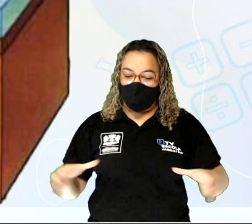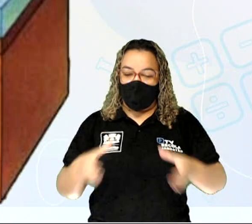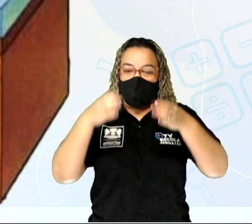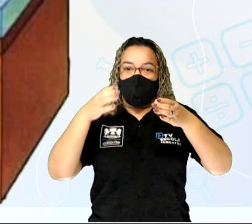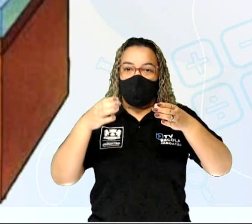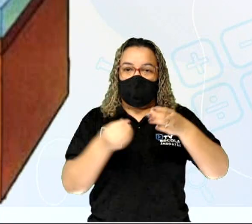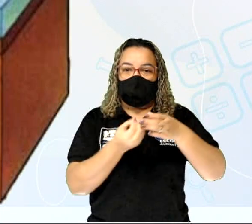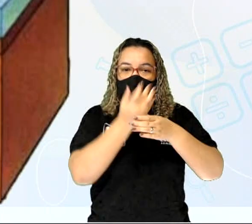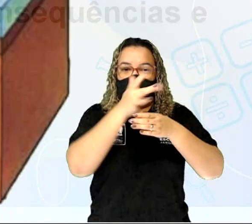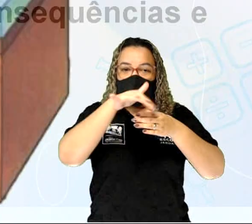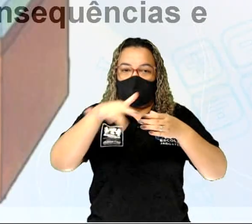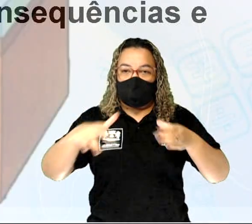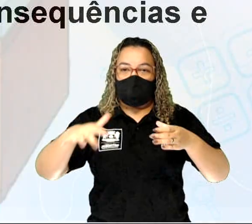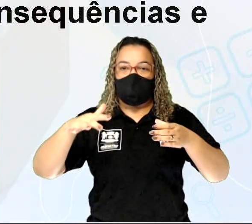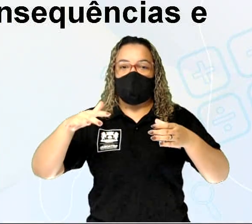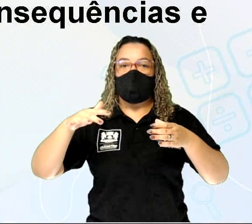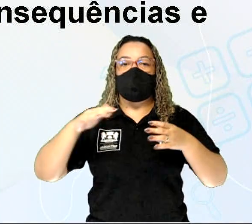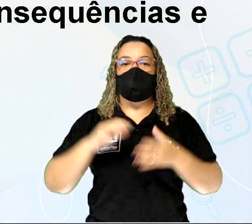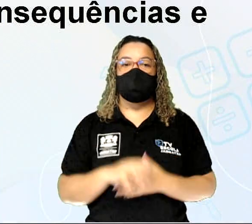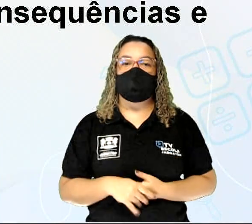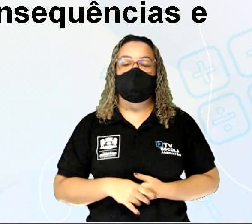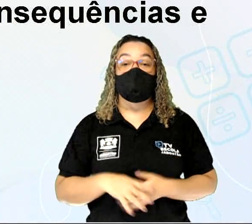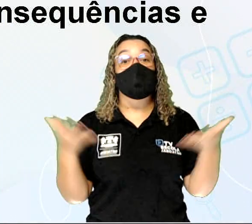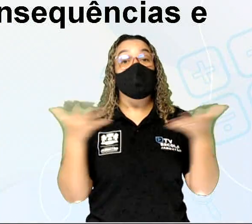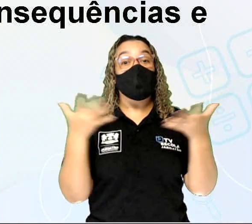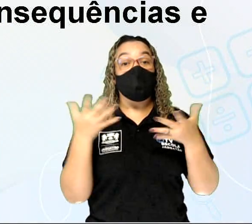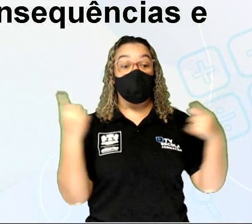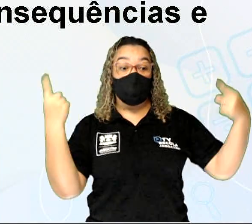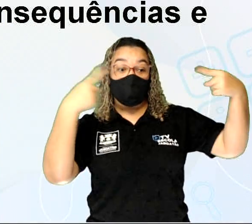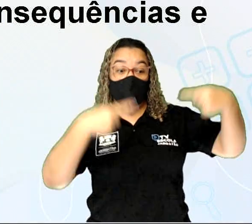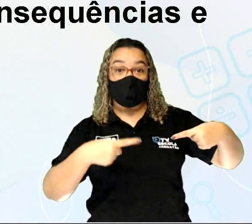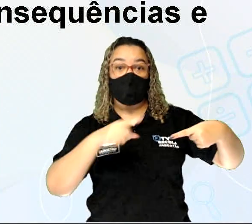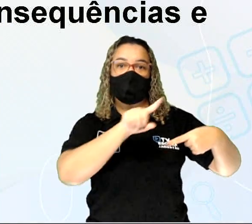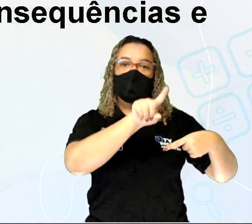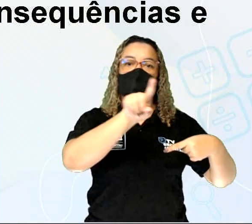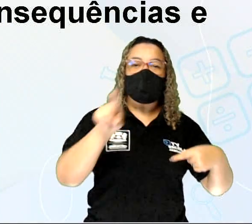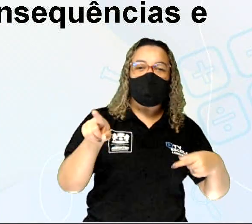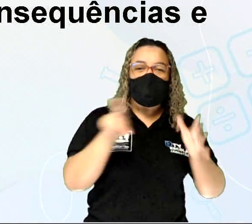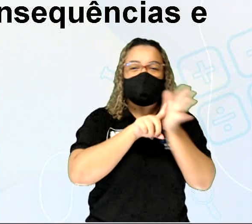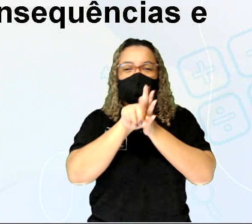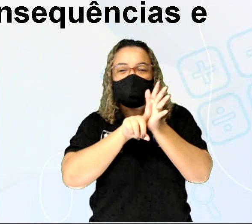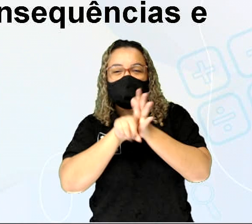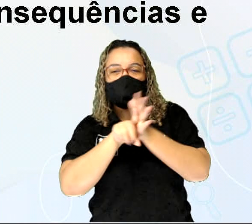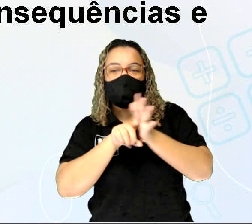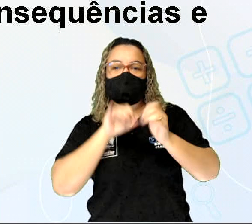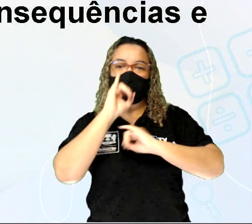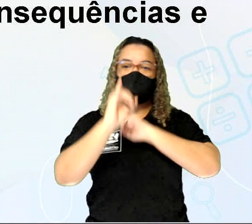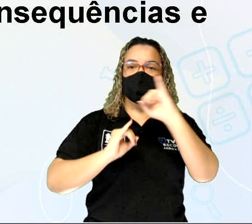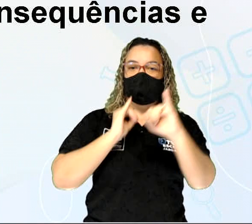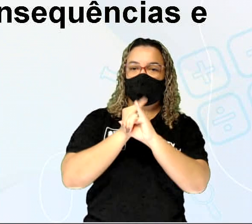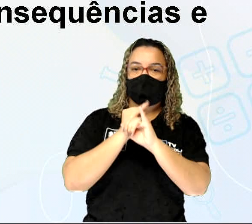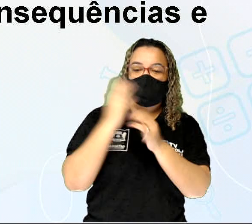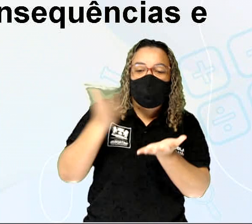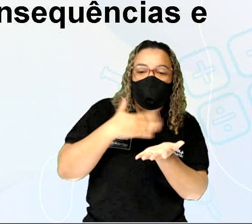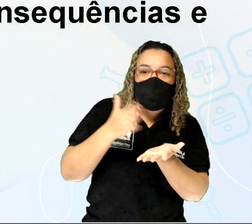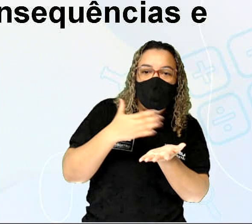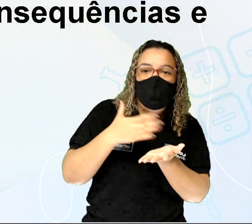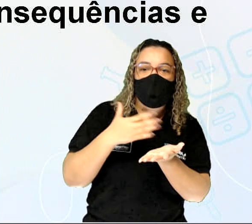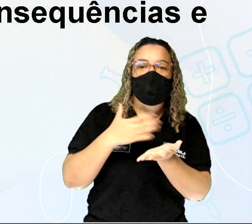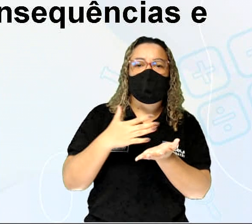e tectonismo. Um desafio para vocês, pesquise na internet, em jornais,